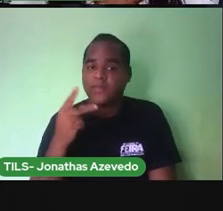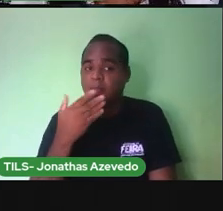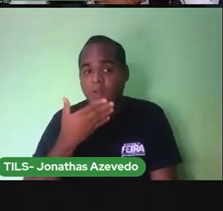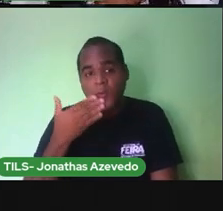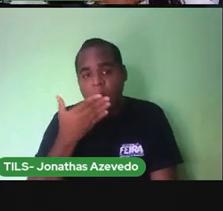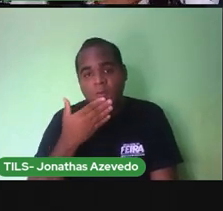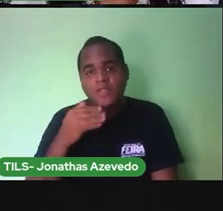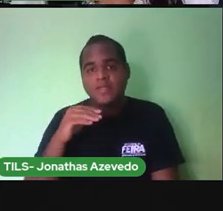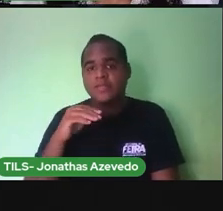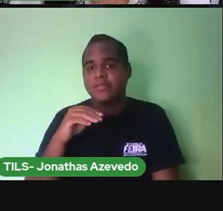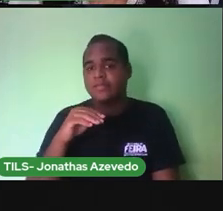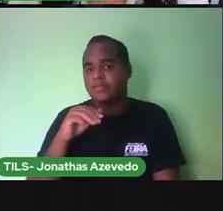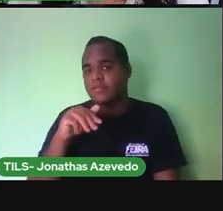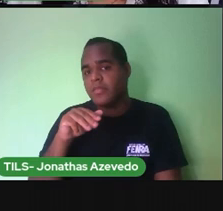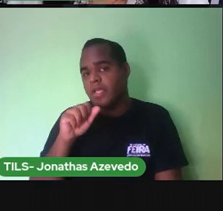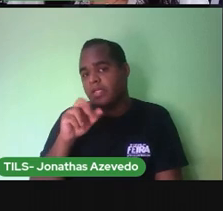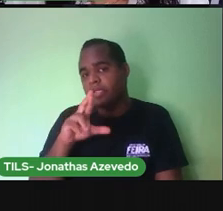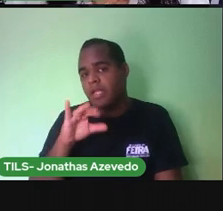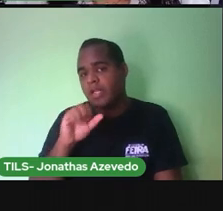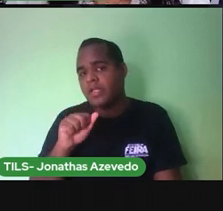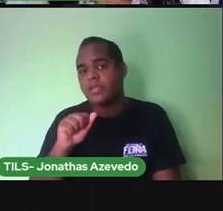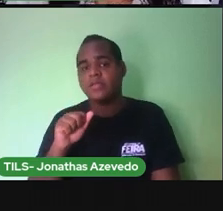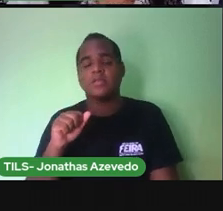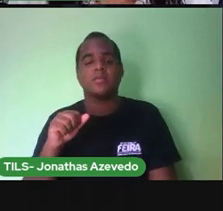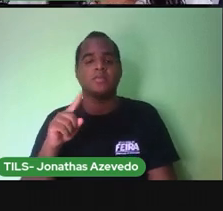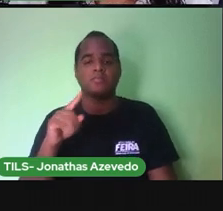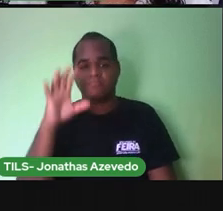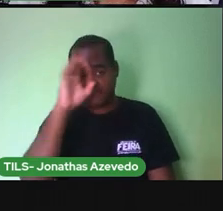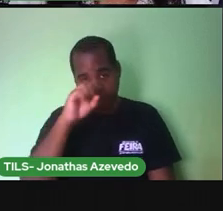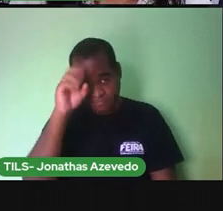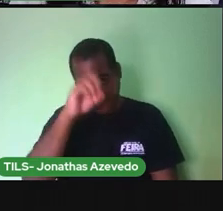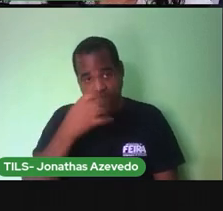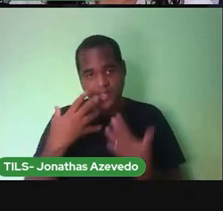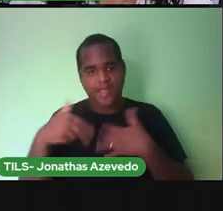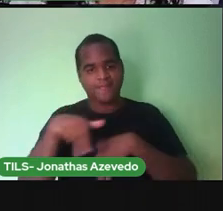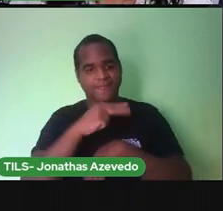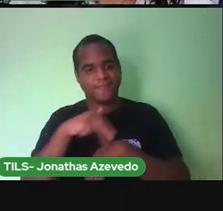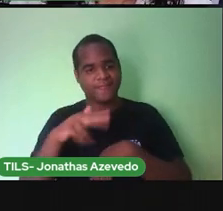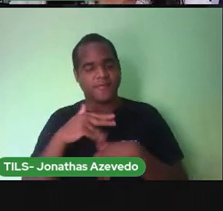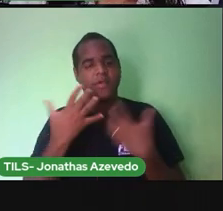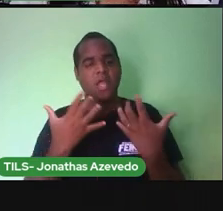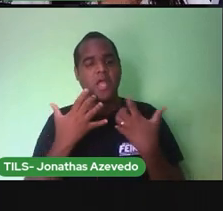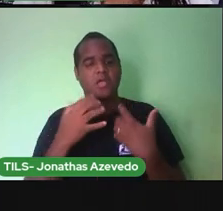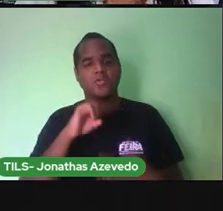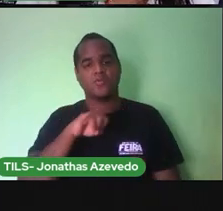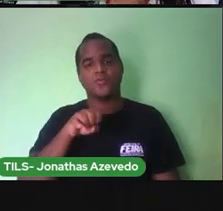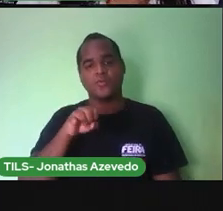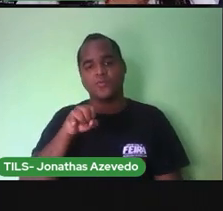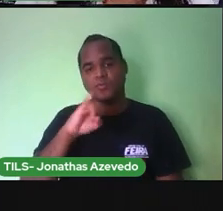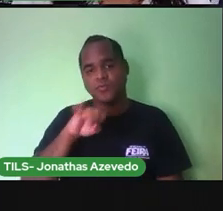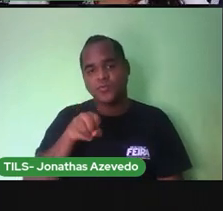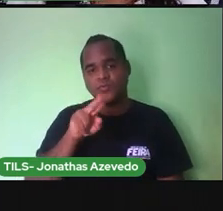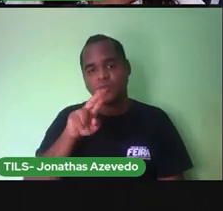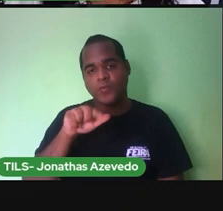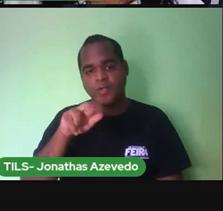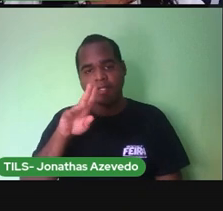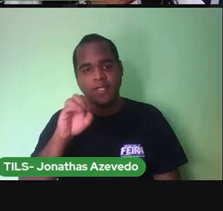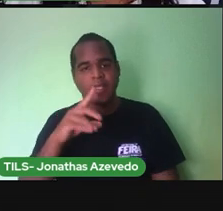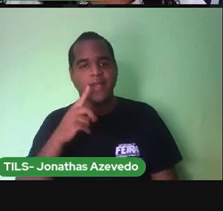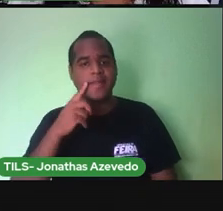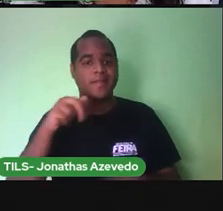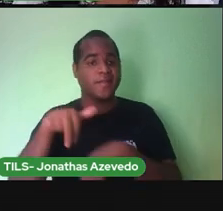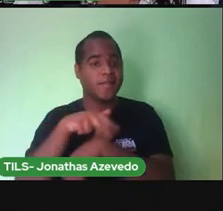Cinhar Maria Quem quiser aprender Dançar Vai na casa Do Juquinha Ele dança Ele